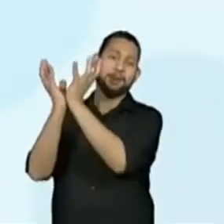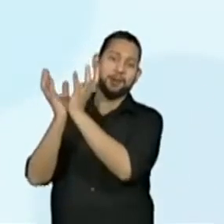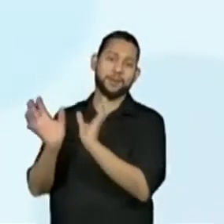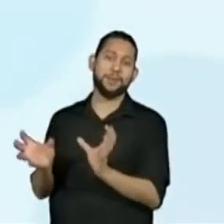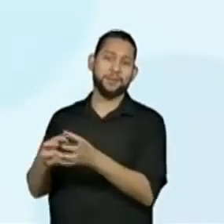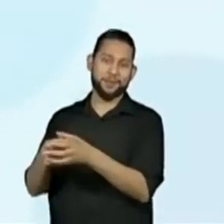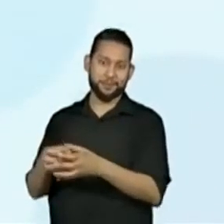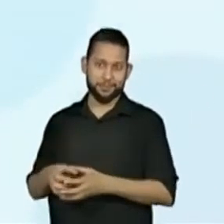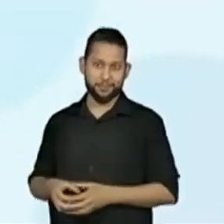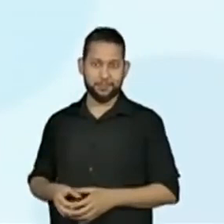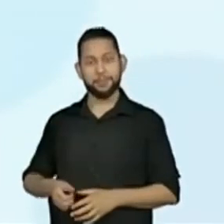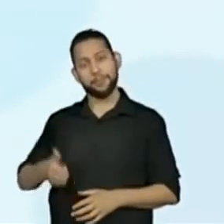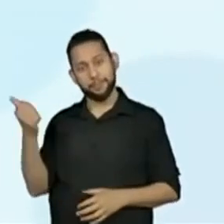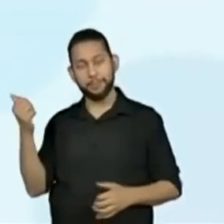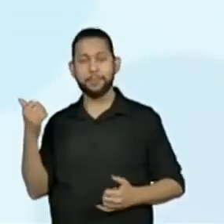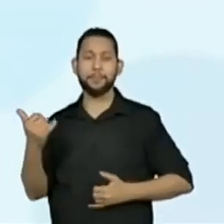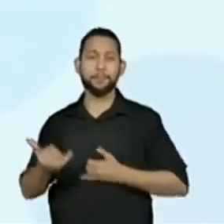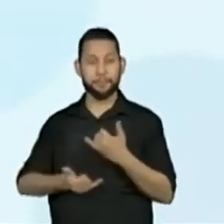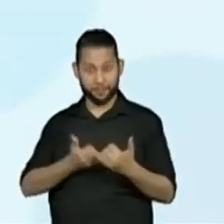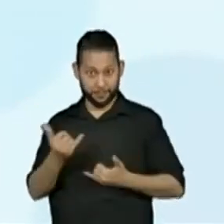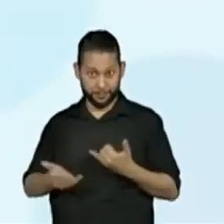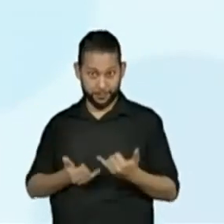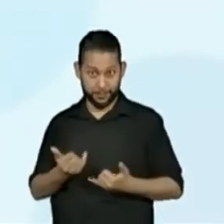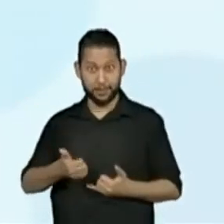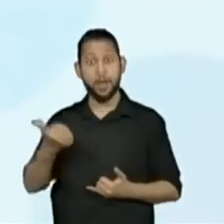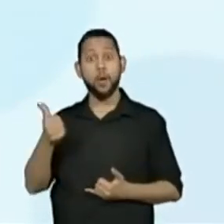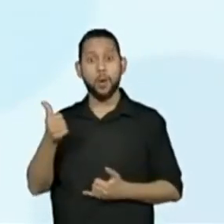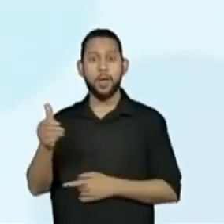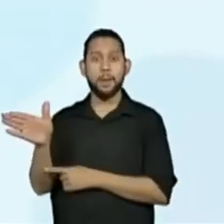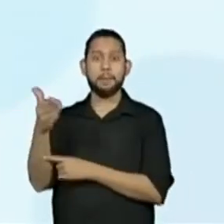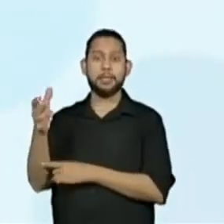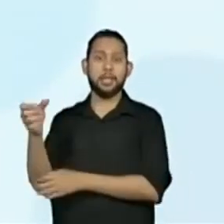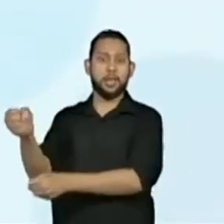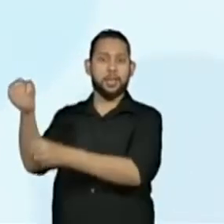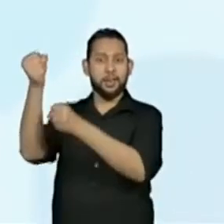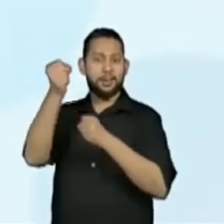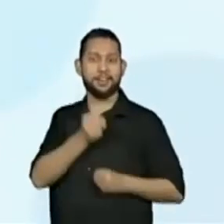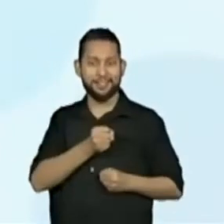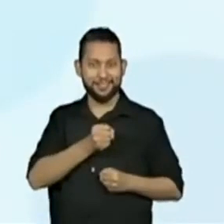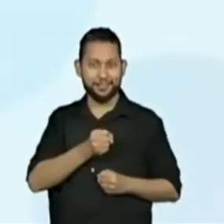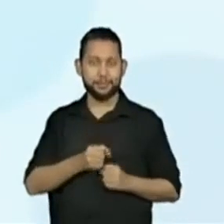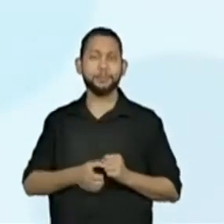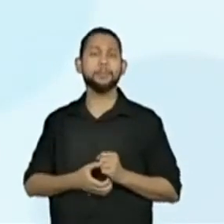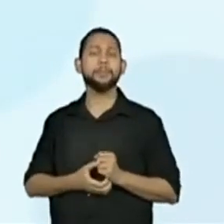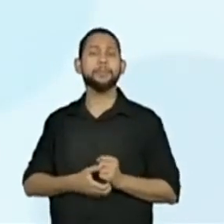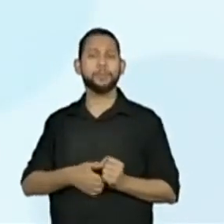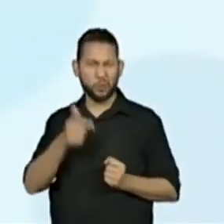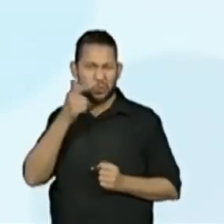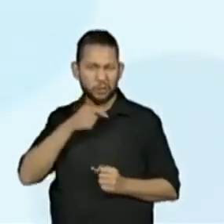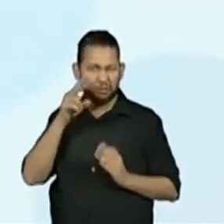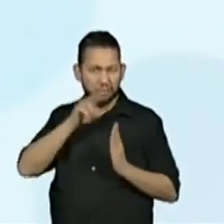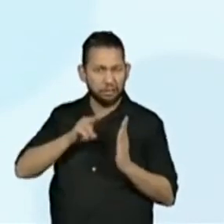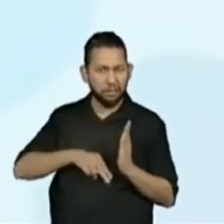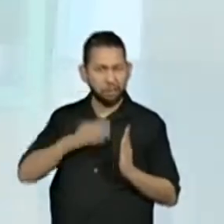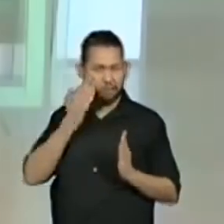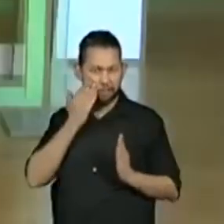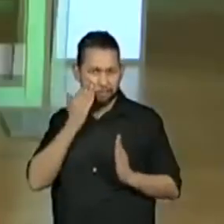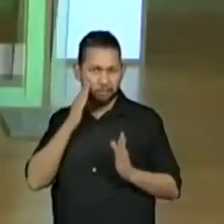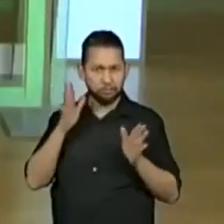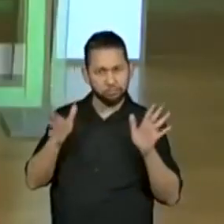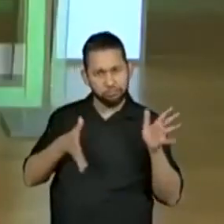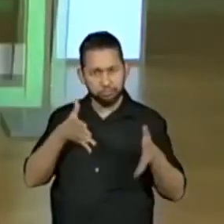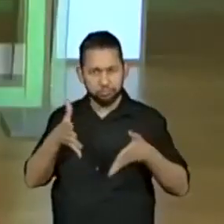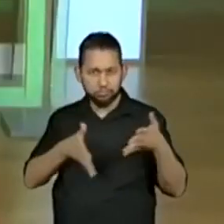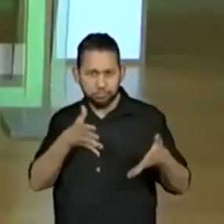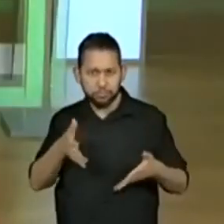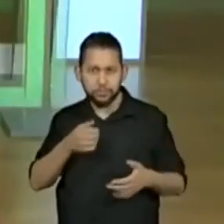Esta é a brincadeira Pique Bandeira. Pela leitura. Deu para entender, professora, como se brinca? Sim,